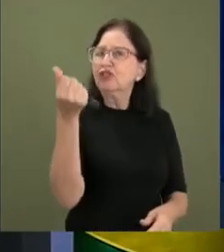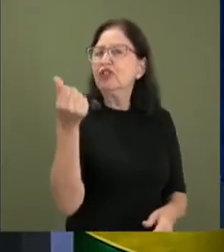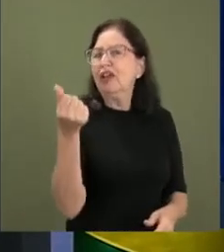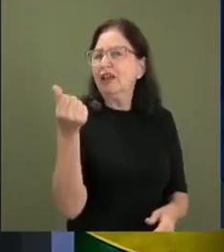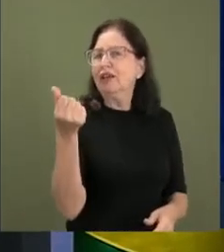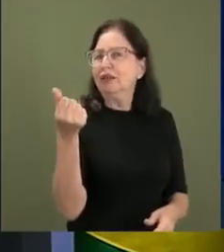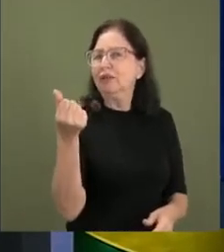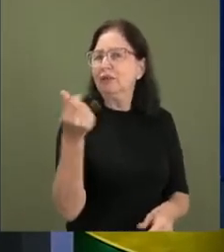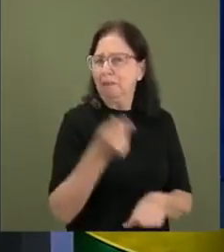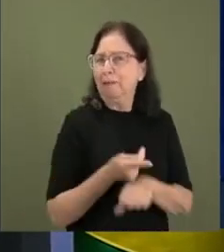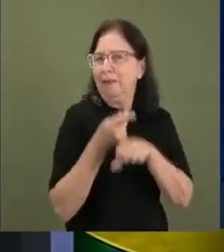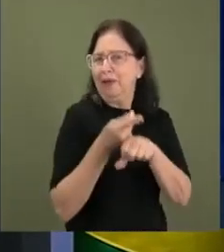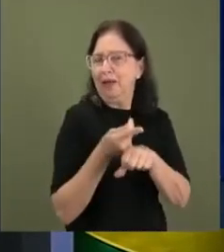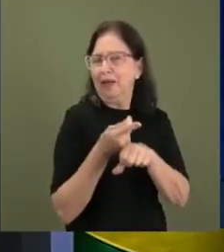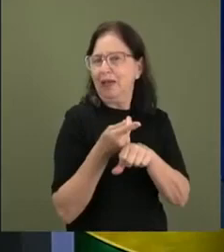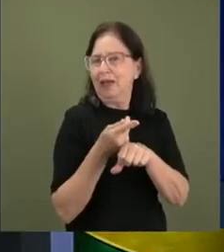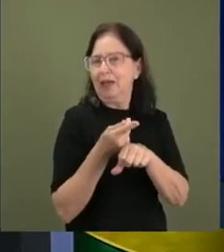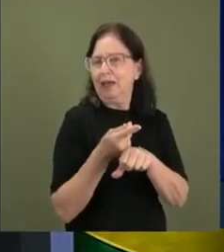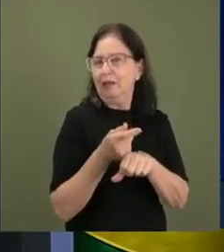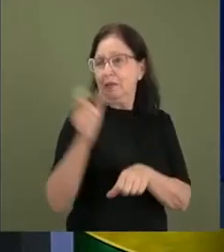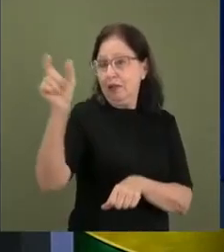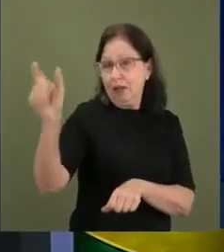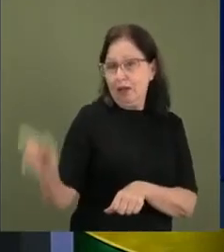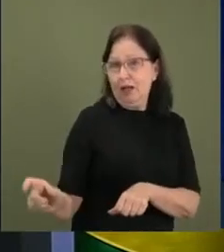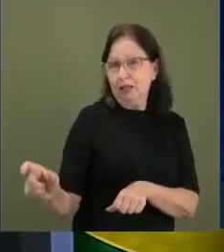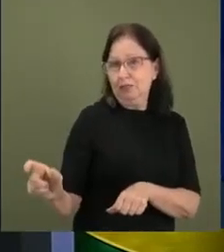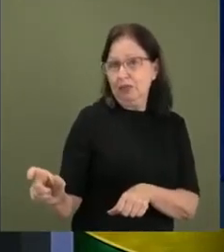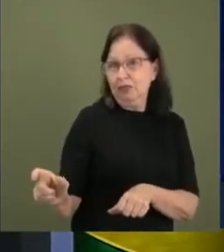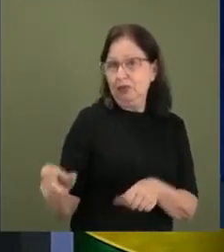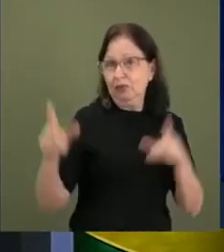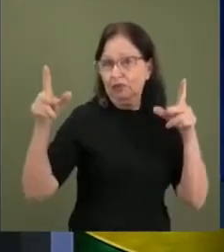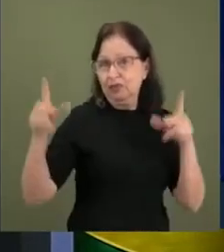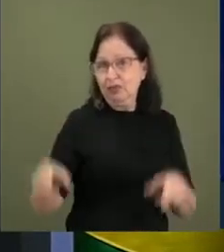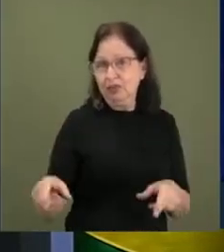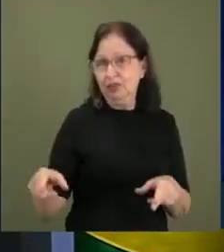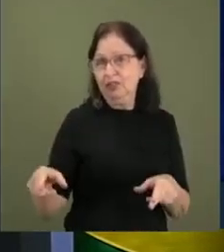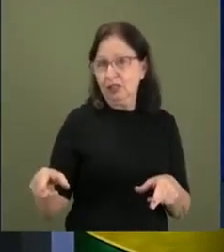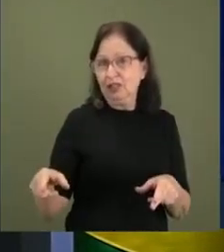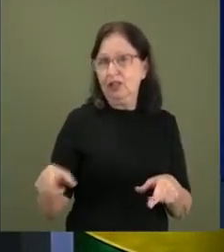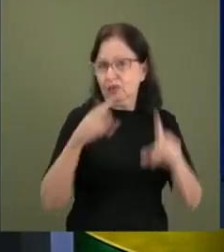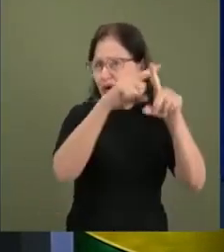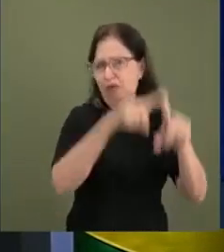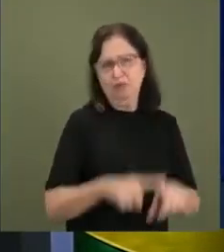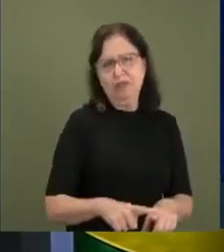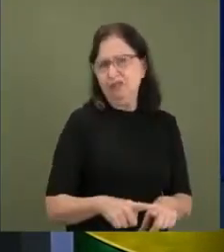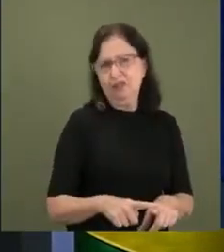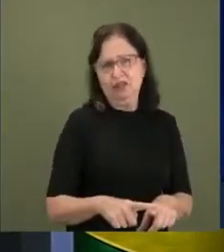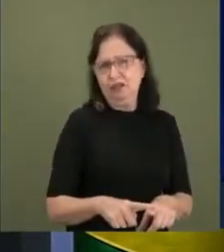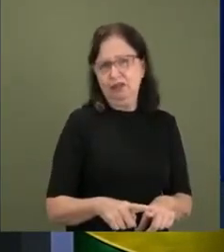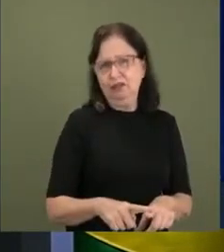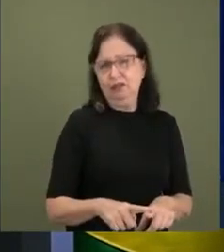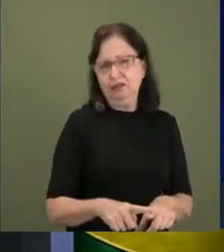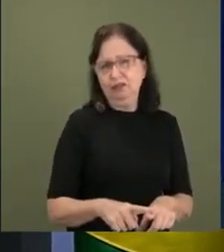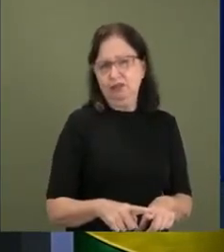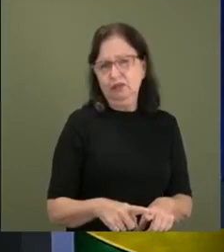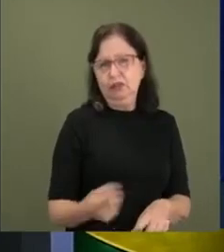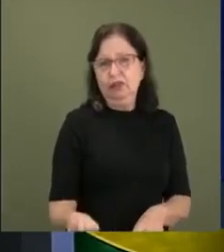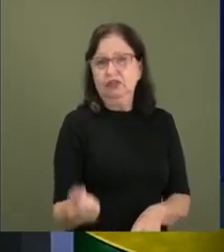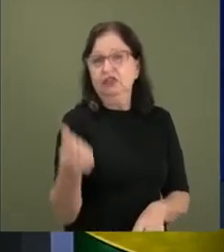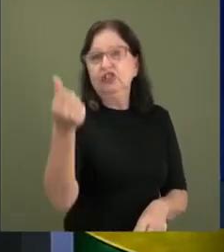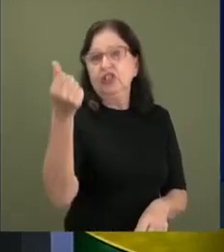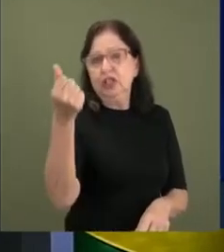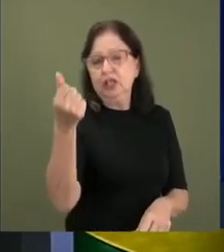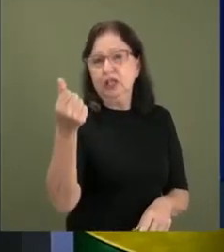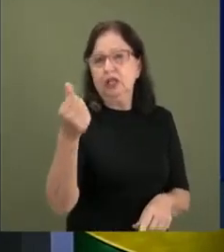que fazem a pessoa jogar os fantasy games, elas são os mesmos motivadores de jogo de aposta. Qual seja, valorizar o seu dinheiro,